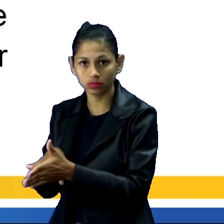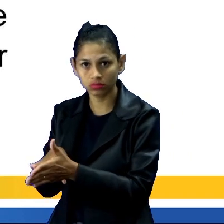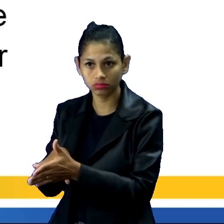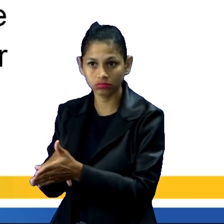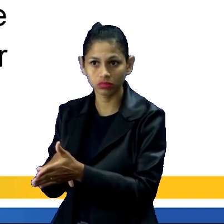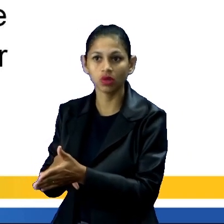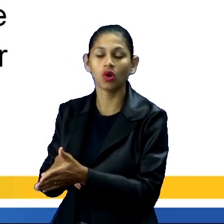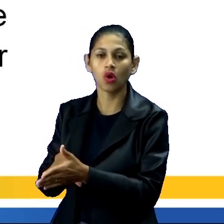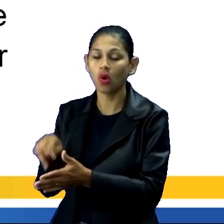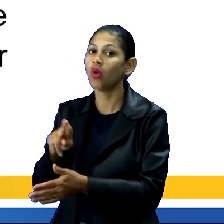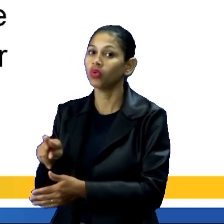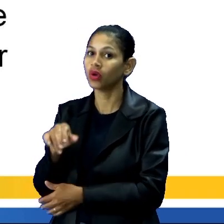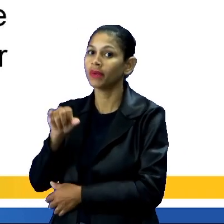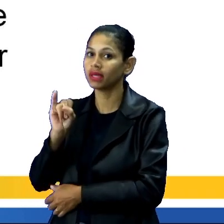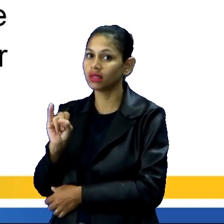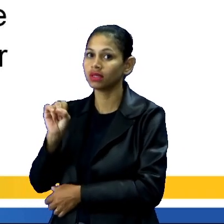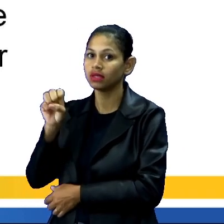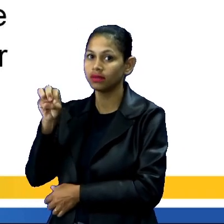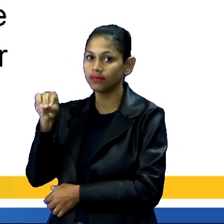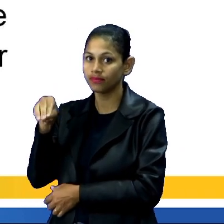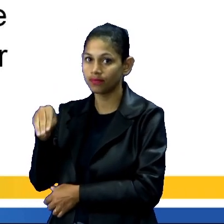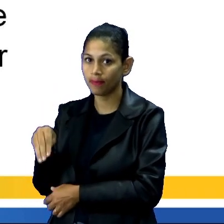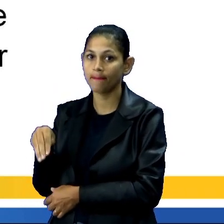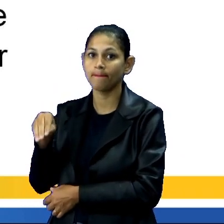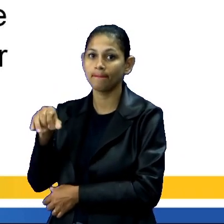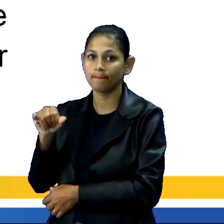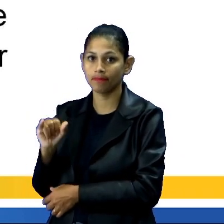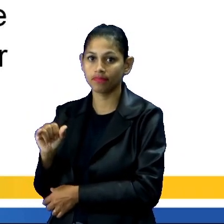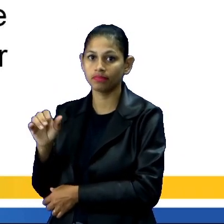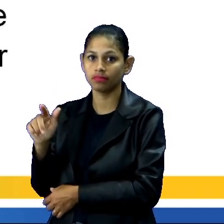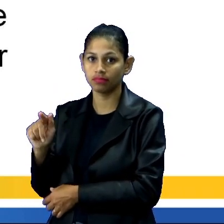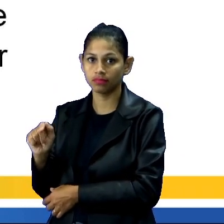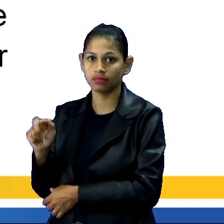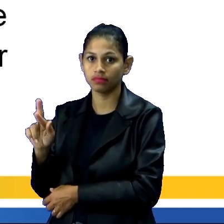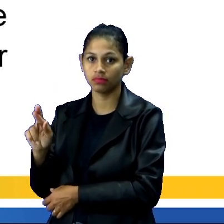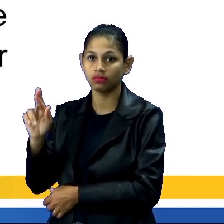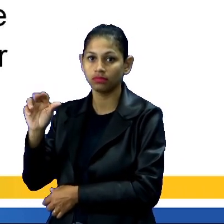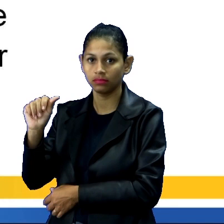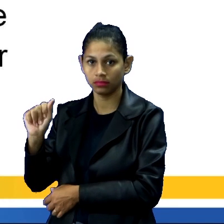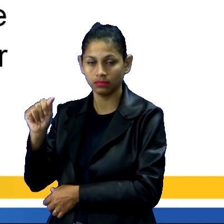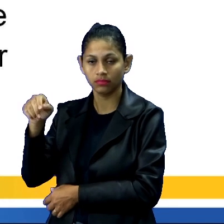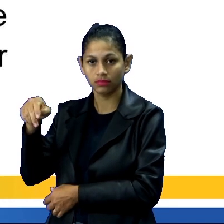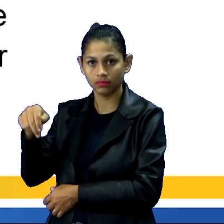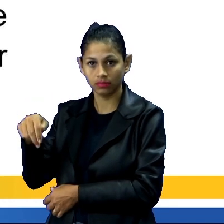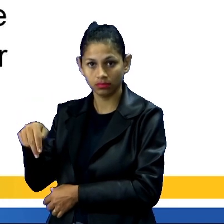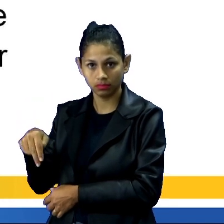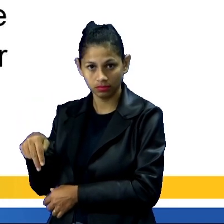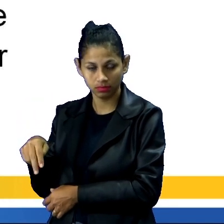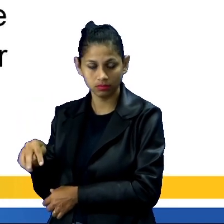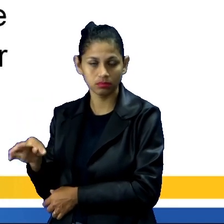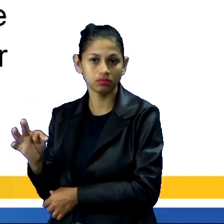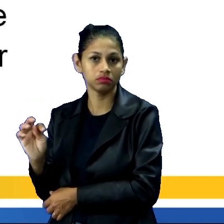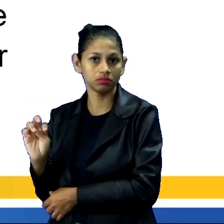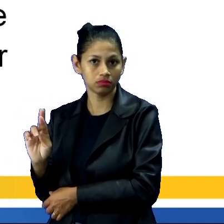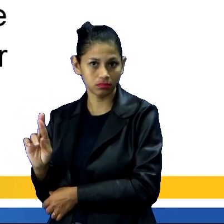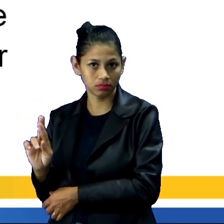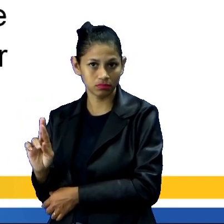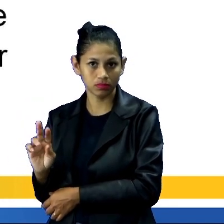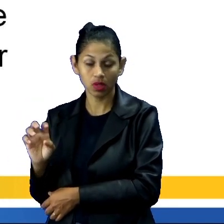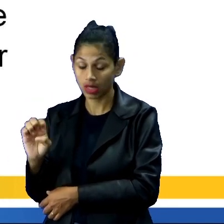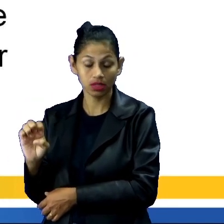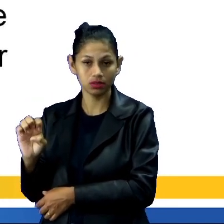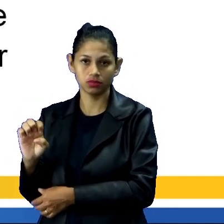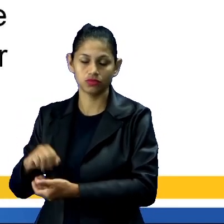tá bom? Então vamos lá. Quando elas saem da sua terra natal, elas são imigrantes. E quando elas